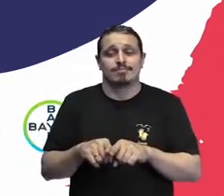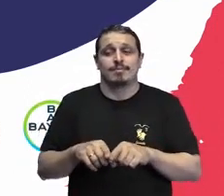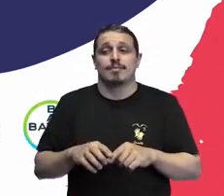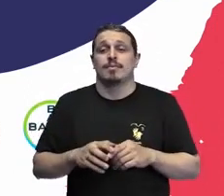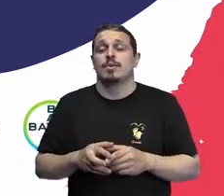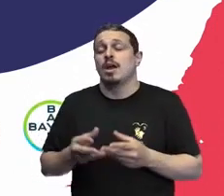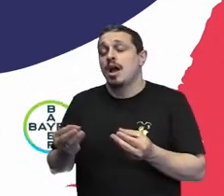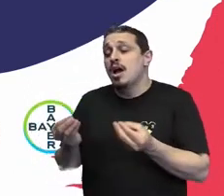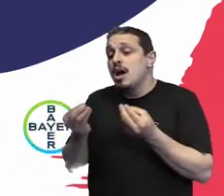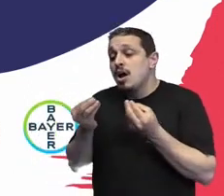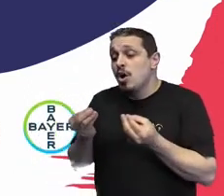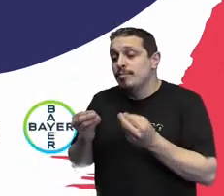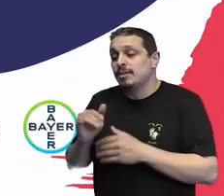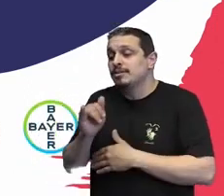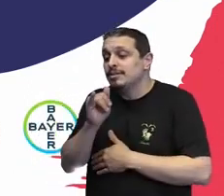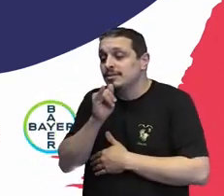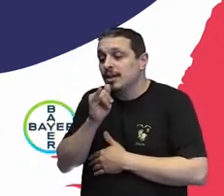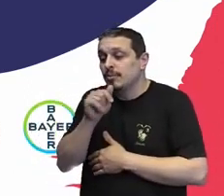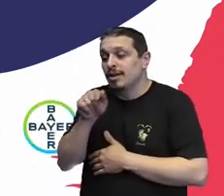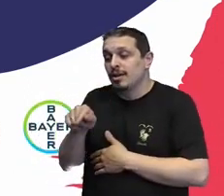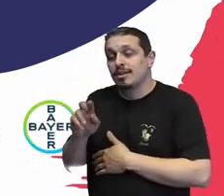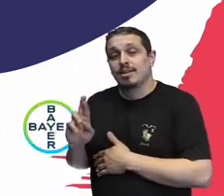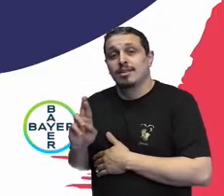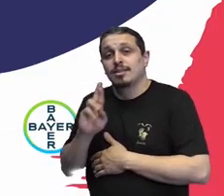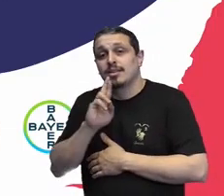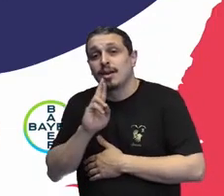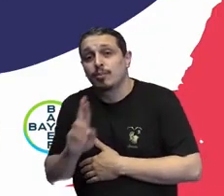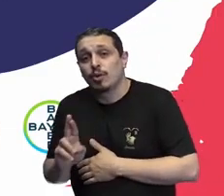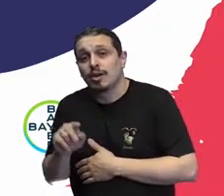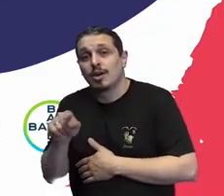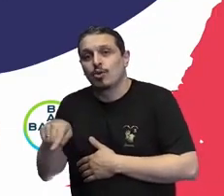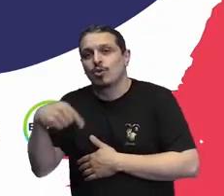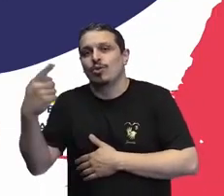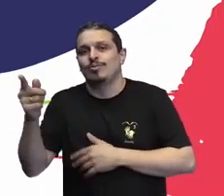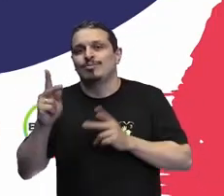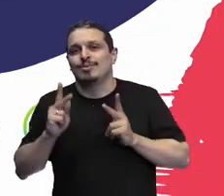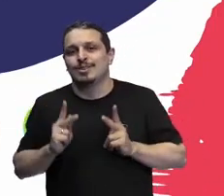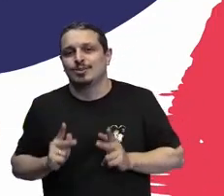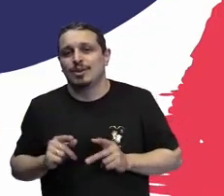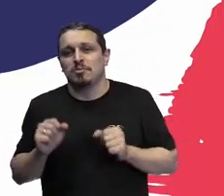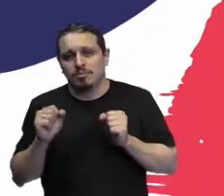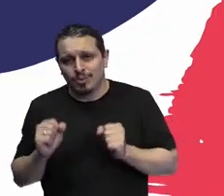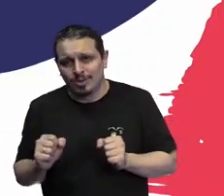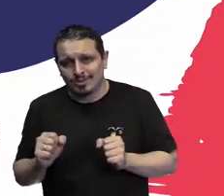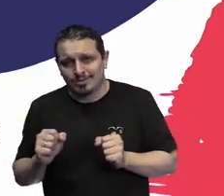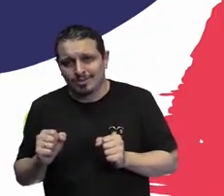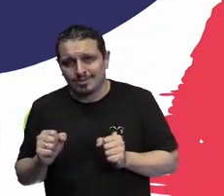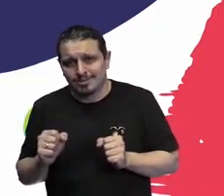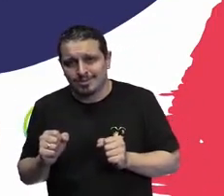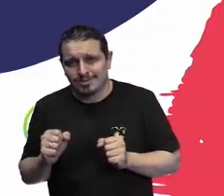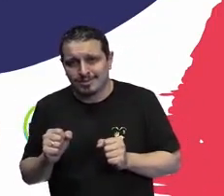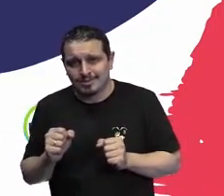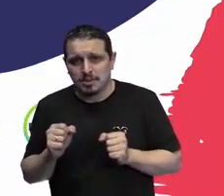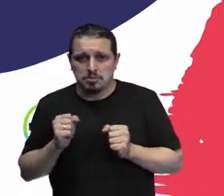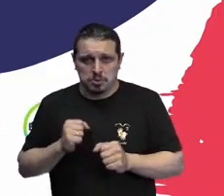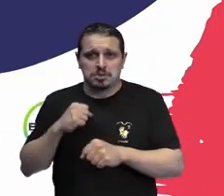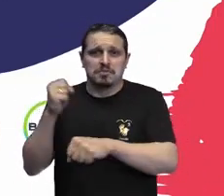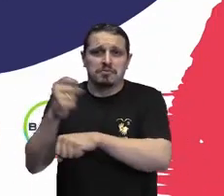de representatividade para as demais, né? De que aquele espaço pode ser ocupado por qualquer pessoa, né? Então,